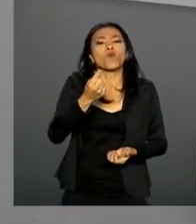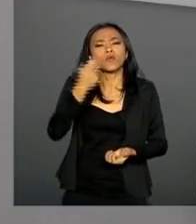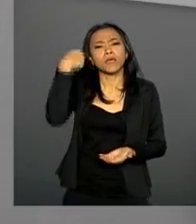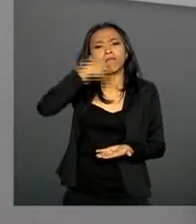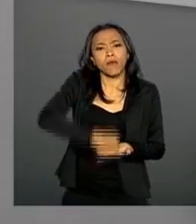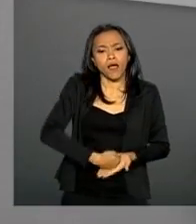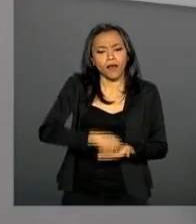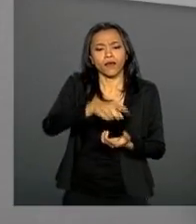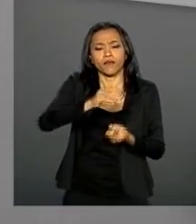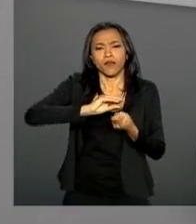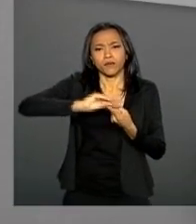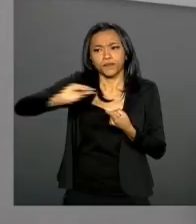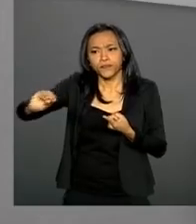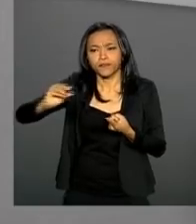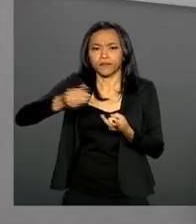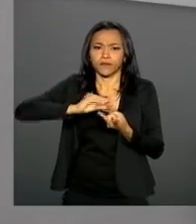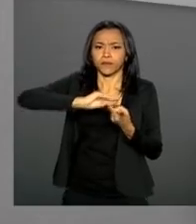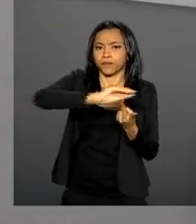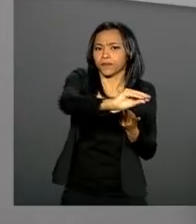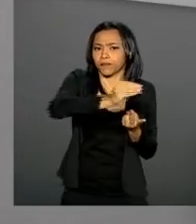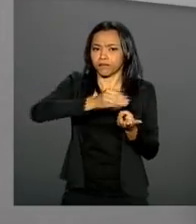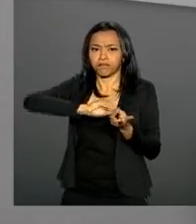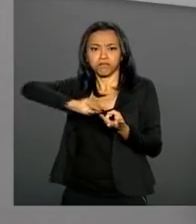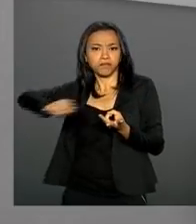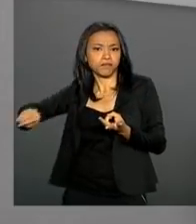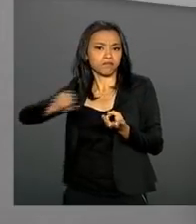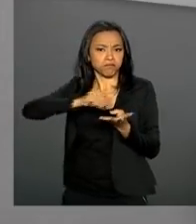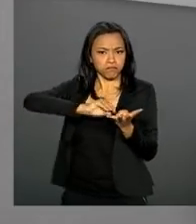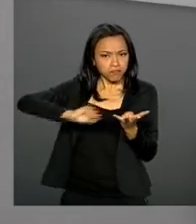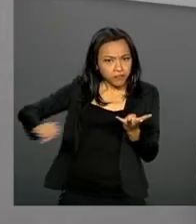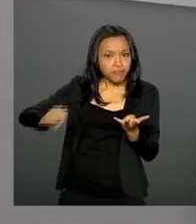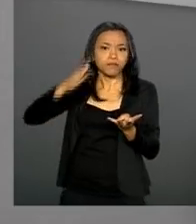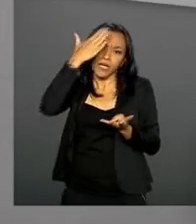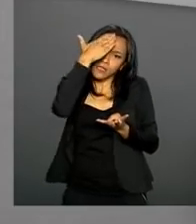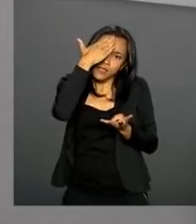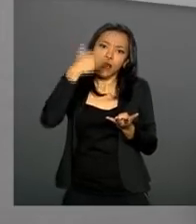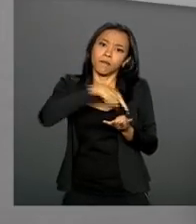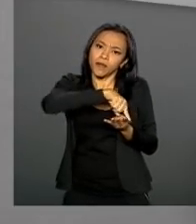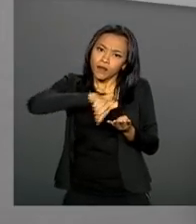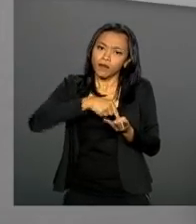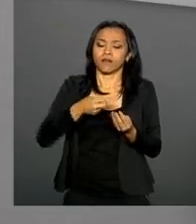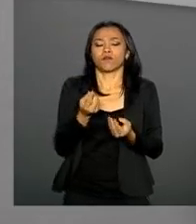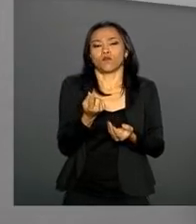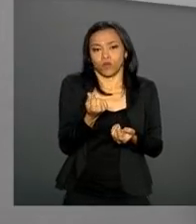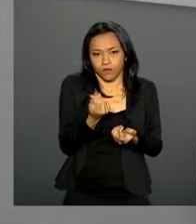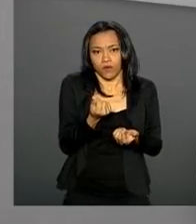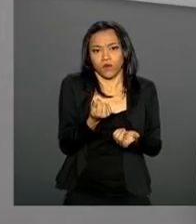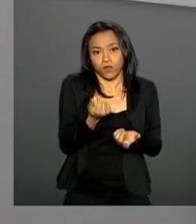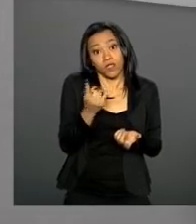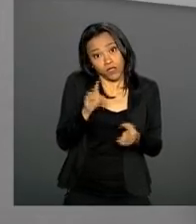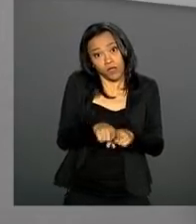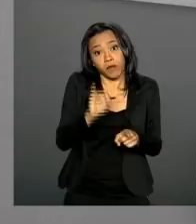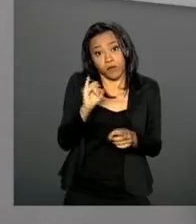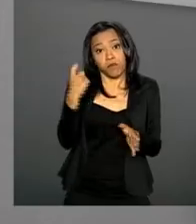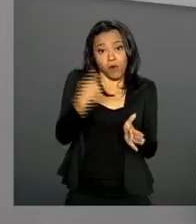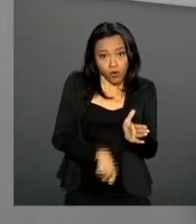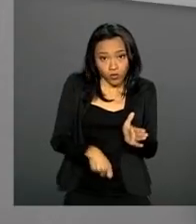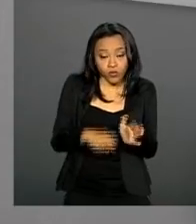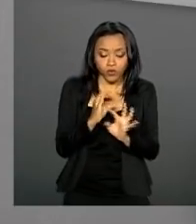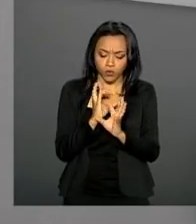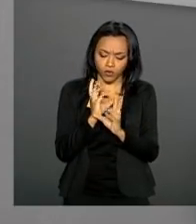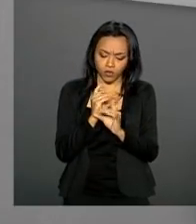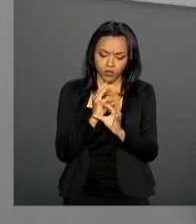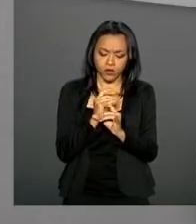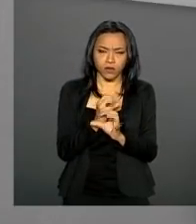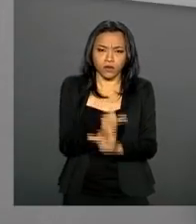o que vai para subsídio, o que vai para geração, qual a parcela da transmissão das distribuidoras e dos impostos. Os cálculos levam